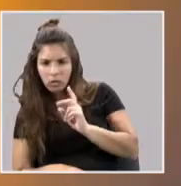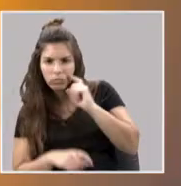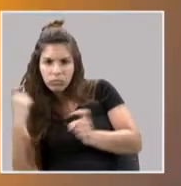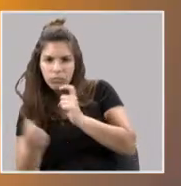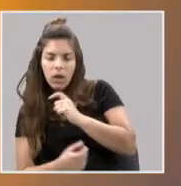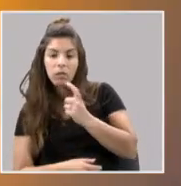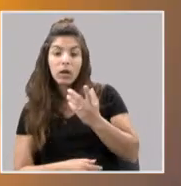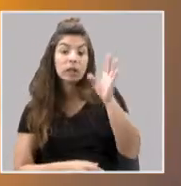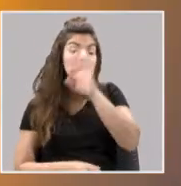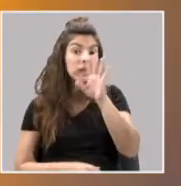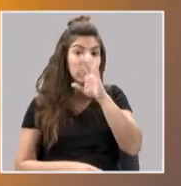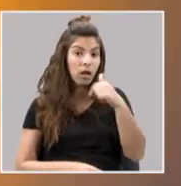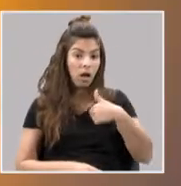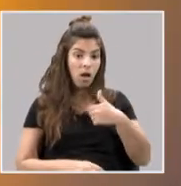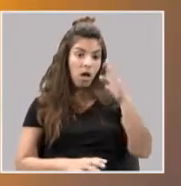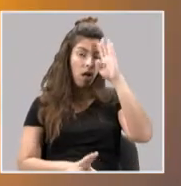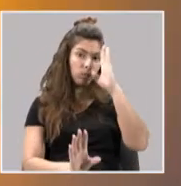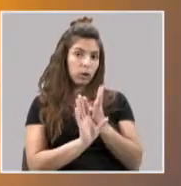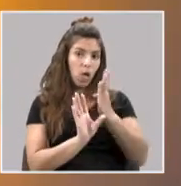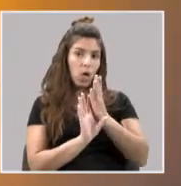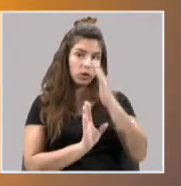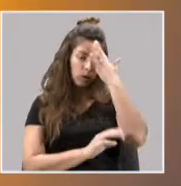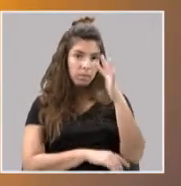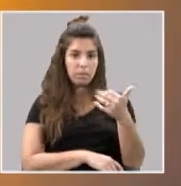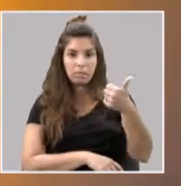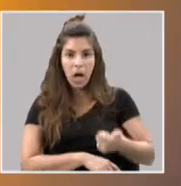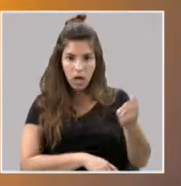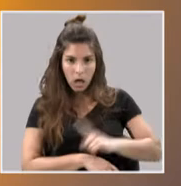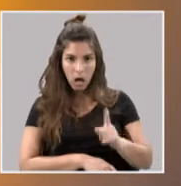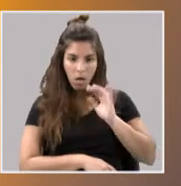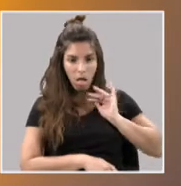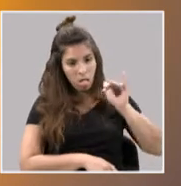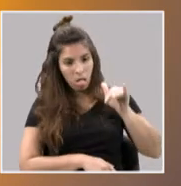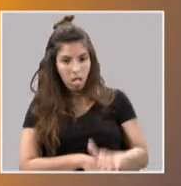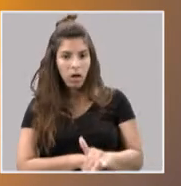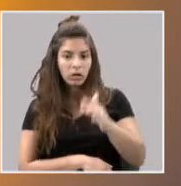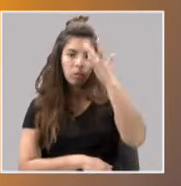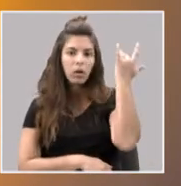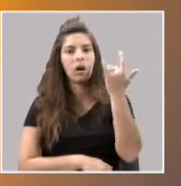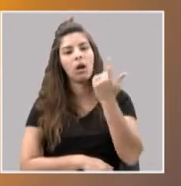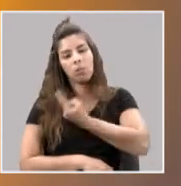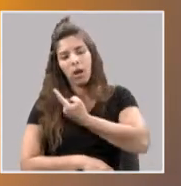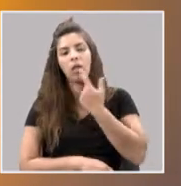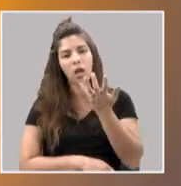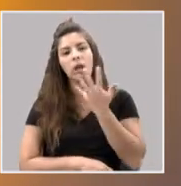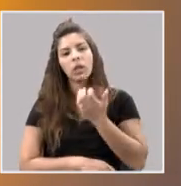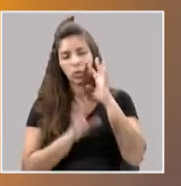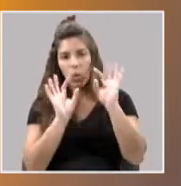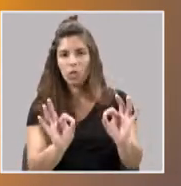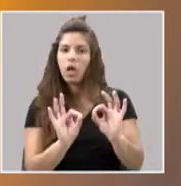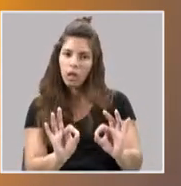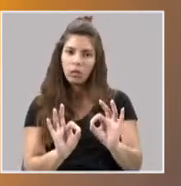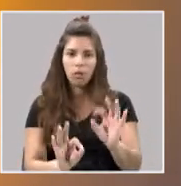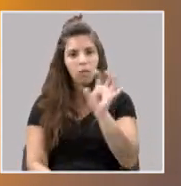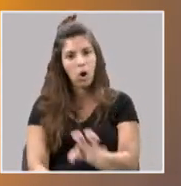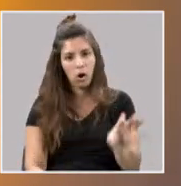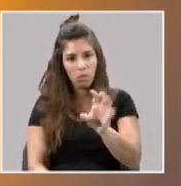que, se alguém já tiver essa predisposição para o desenvolvimento de determinados distúrbios, tem de ter muito cuidado com a